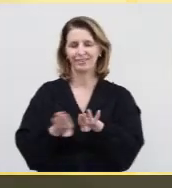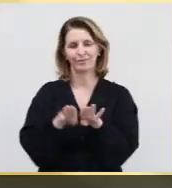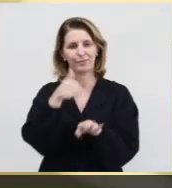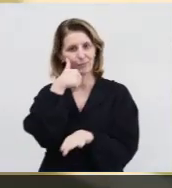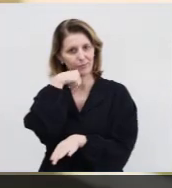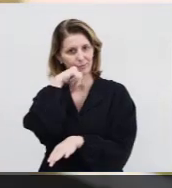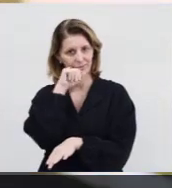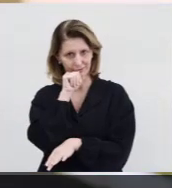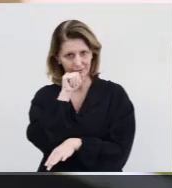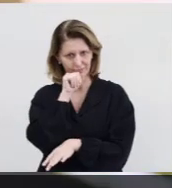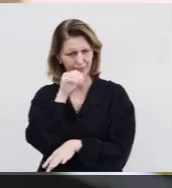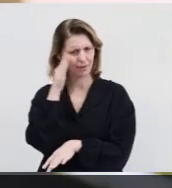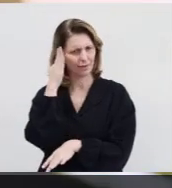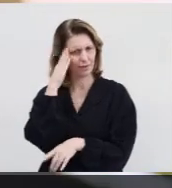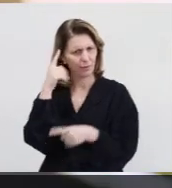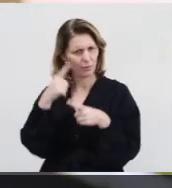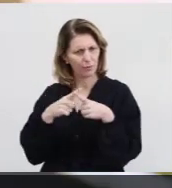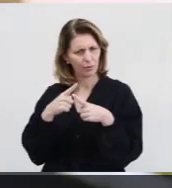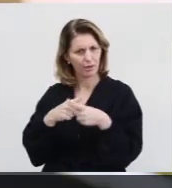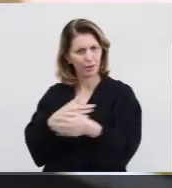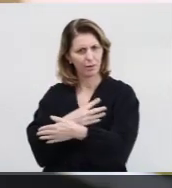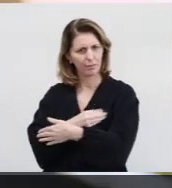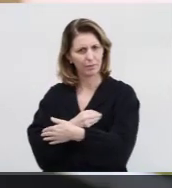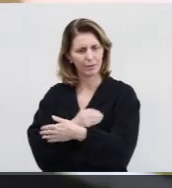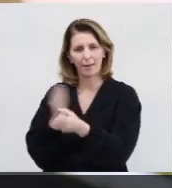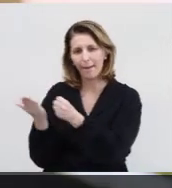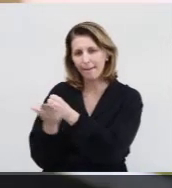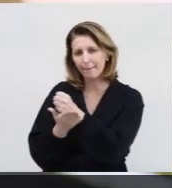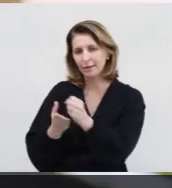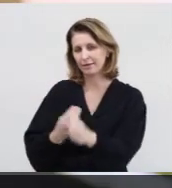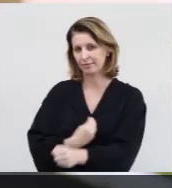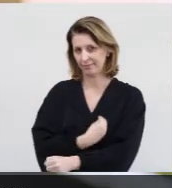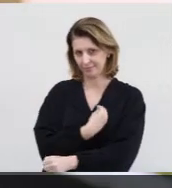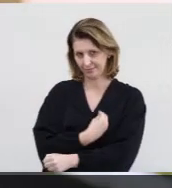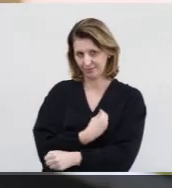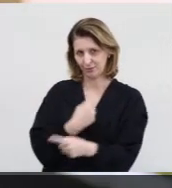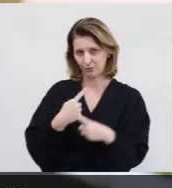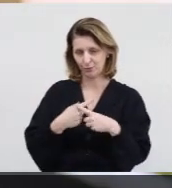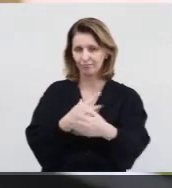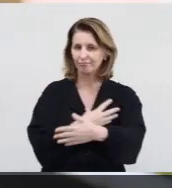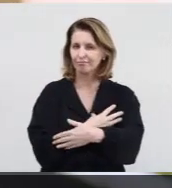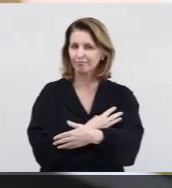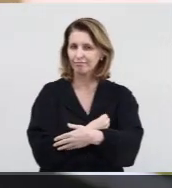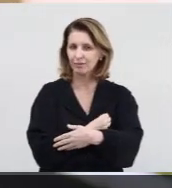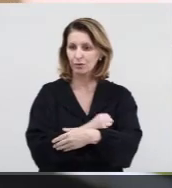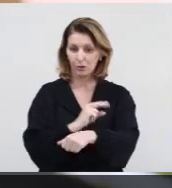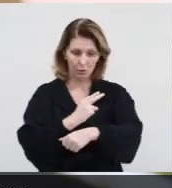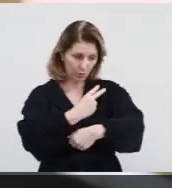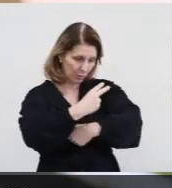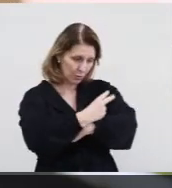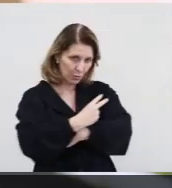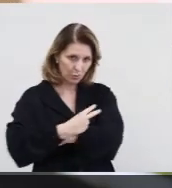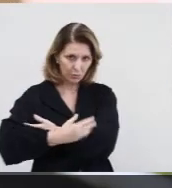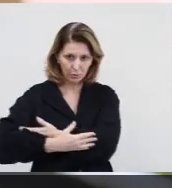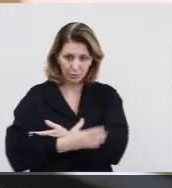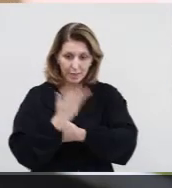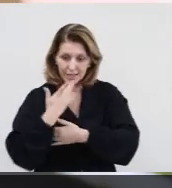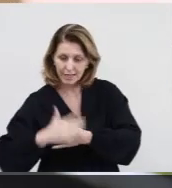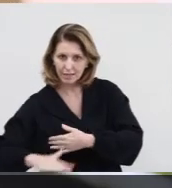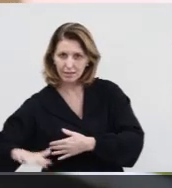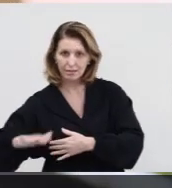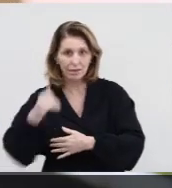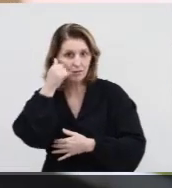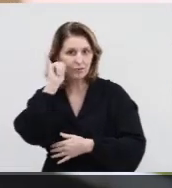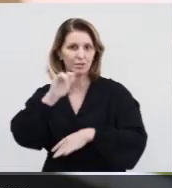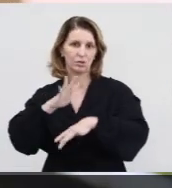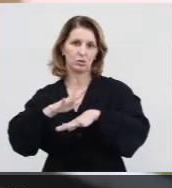a mãe. Sabe por que a amamentação é a base para a vida? O aleitamento materno protege bebês e crianças pequenas de